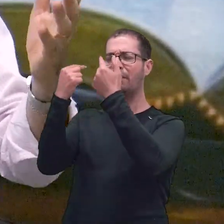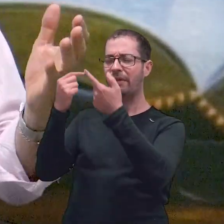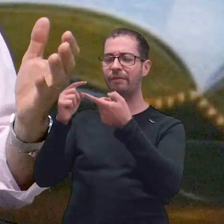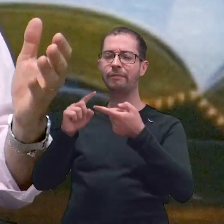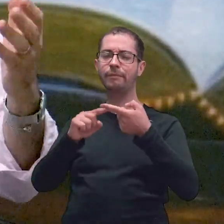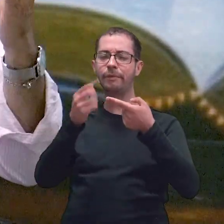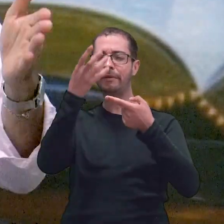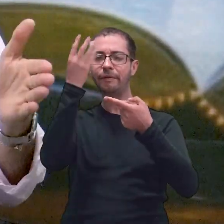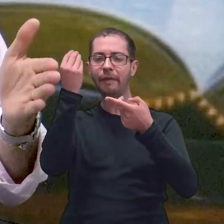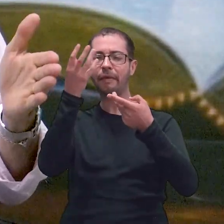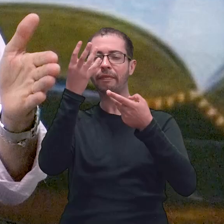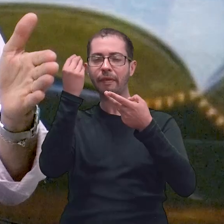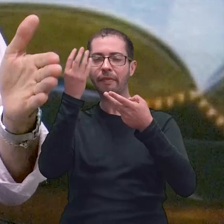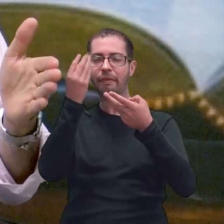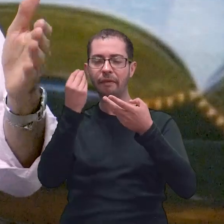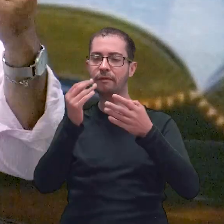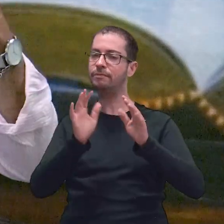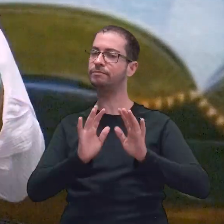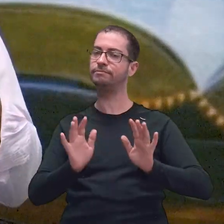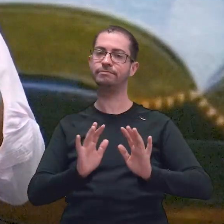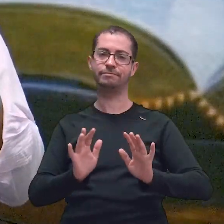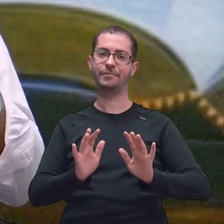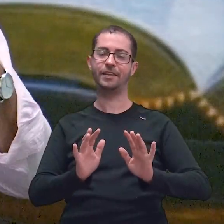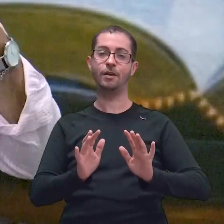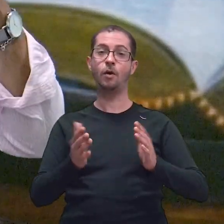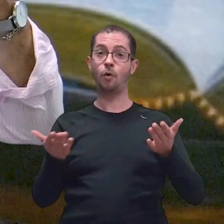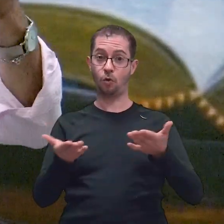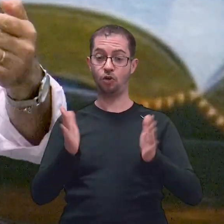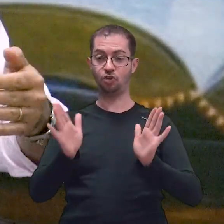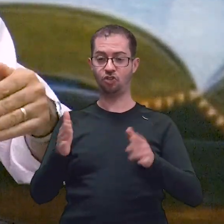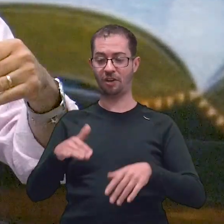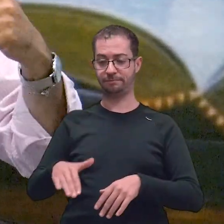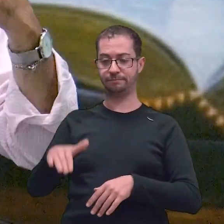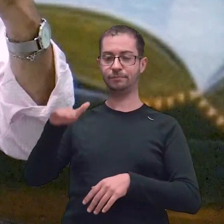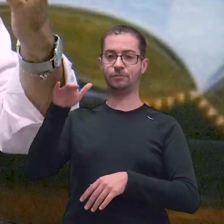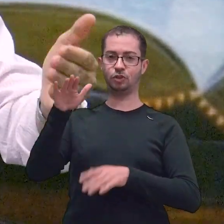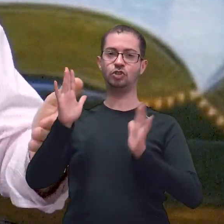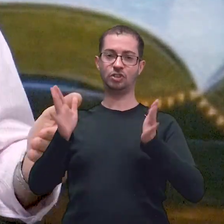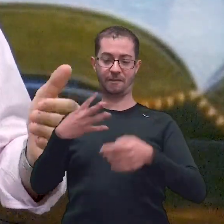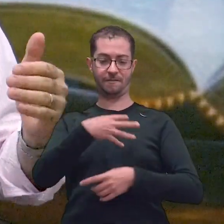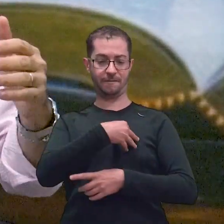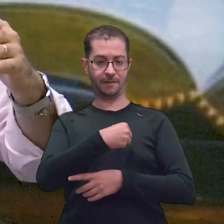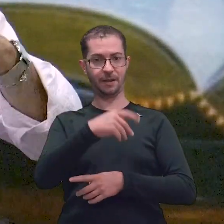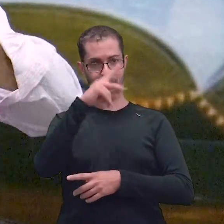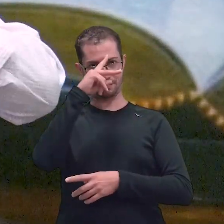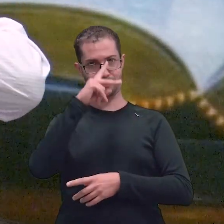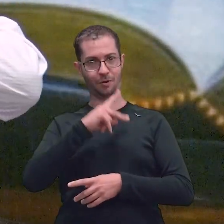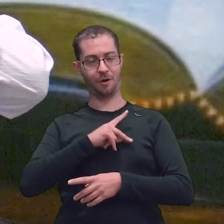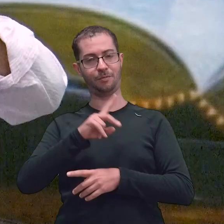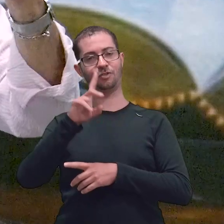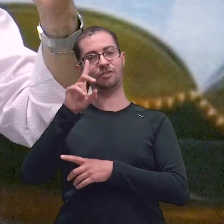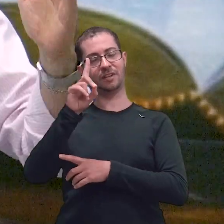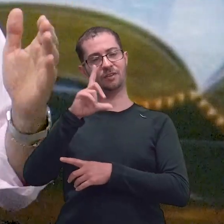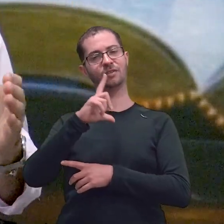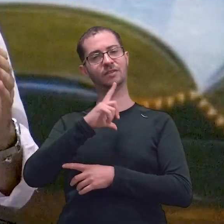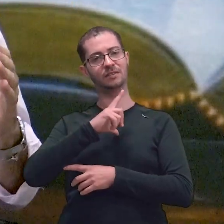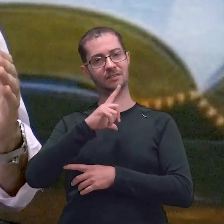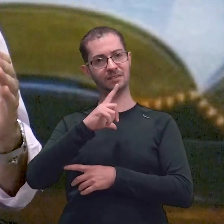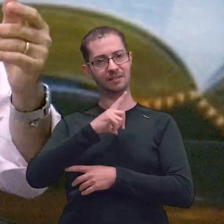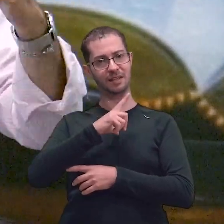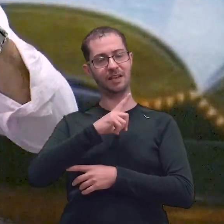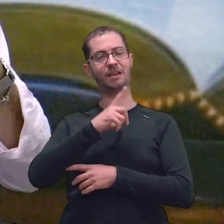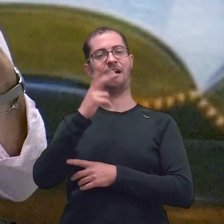esquece de considerar a palavra do Senhor. E não é porque hoje nós somos regenerados, nós somos filhos de Deus, nós temos a garantia da